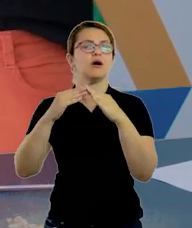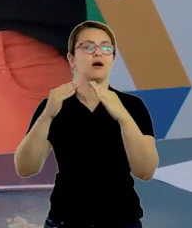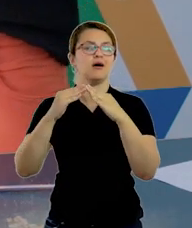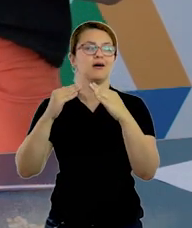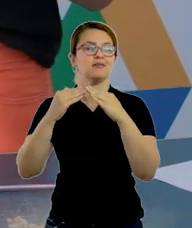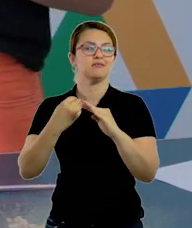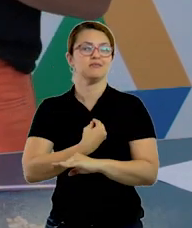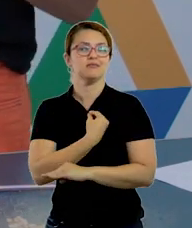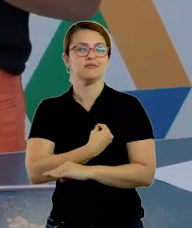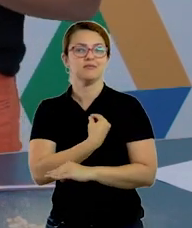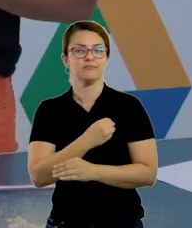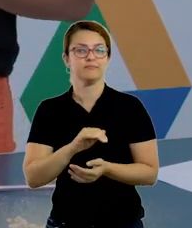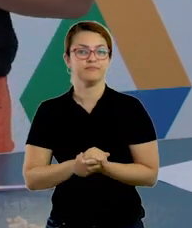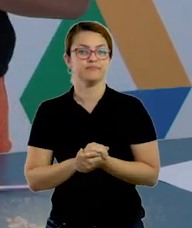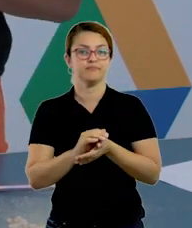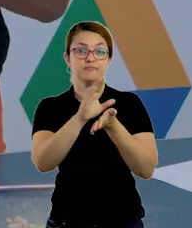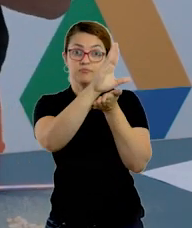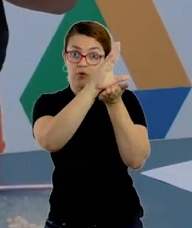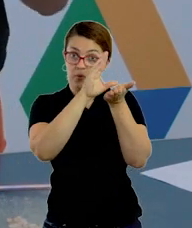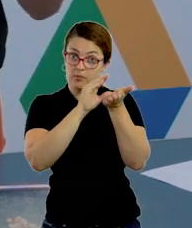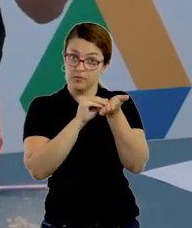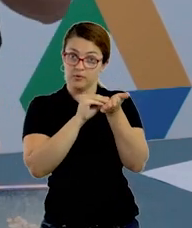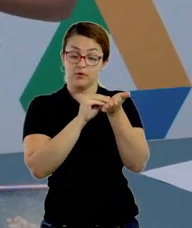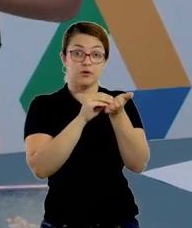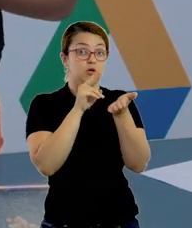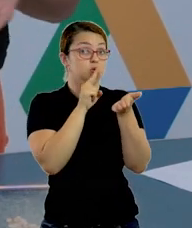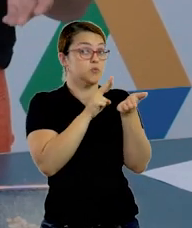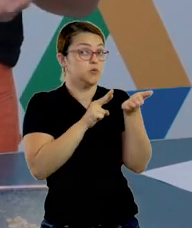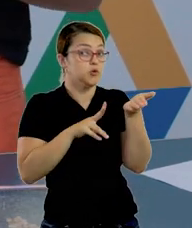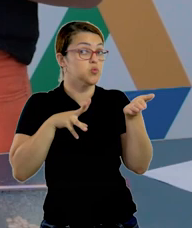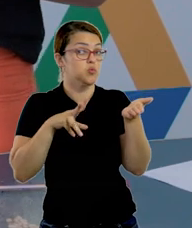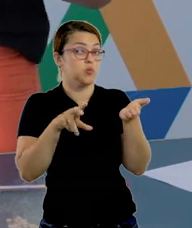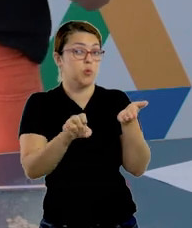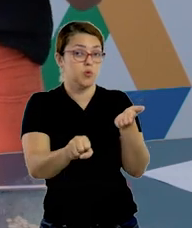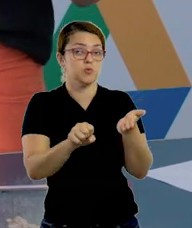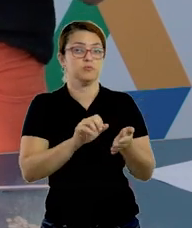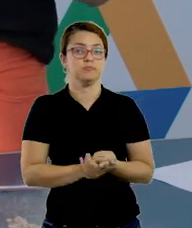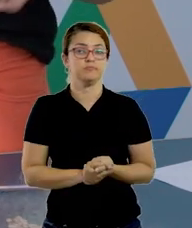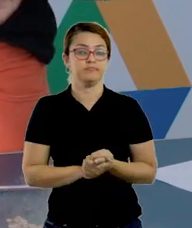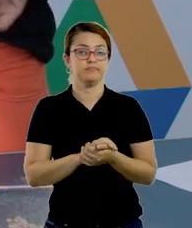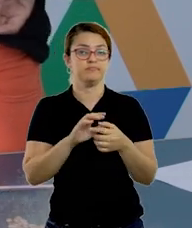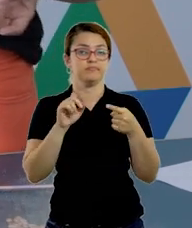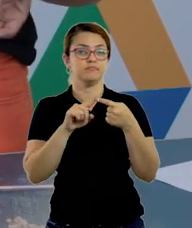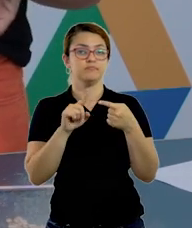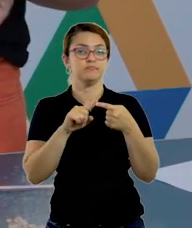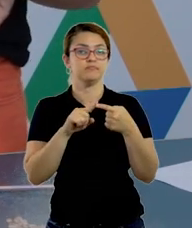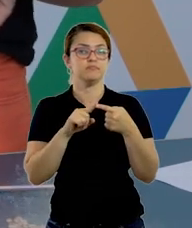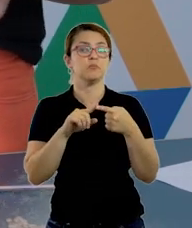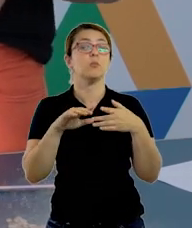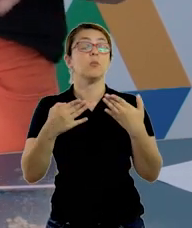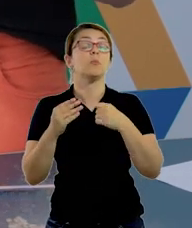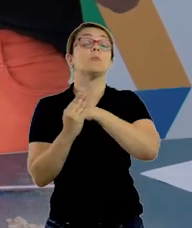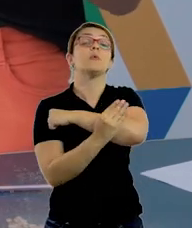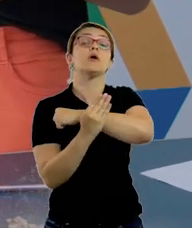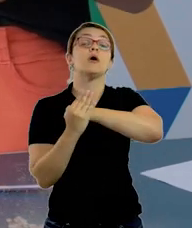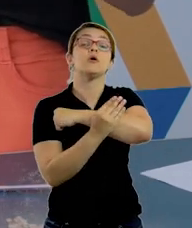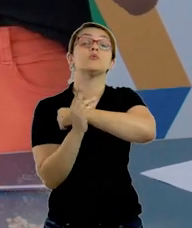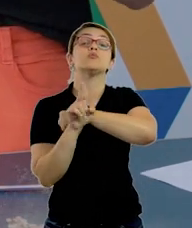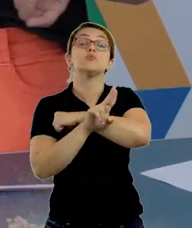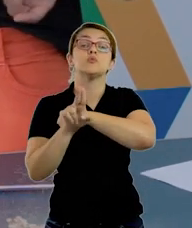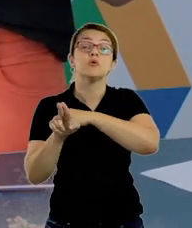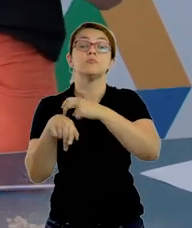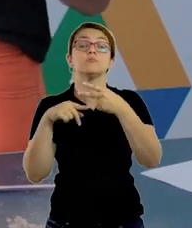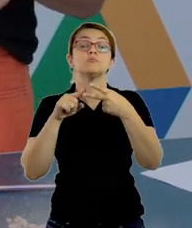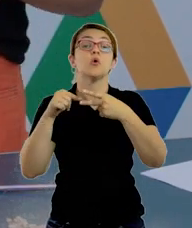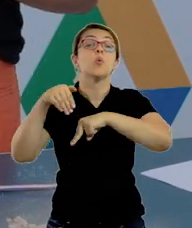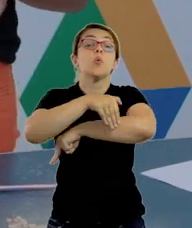caderno e responder todas, tá bom? Então, a primeira, qual é o nome do seu bairro? Qual é o nome da sua rua? A sua escola